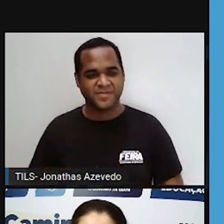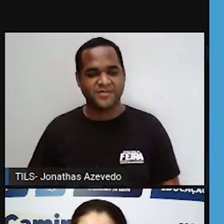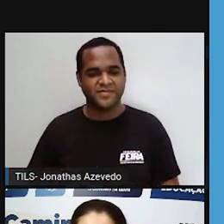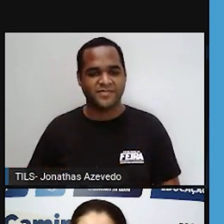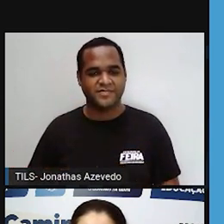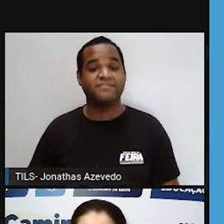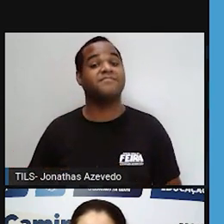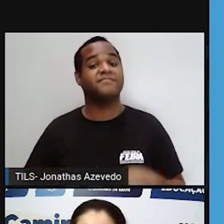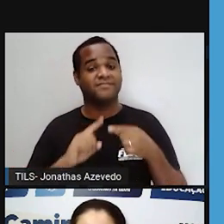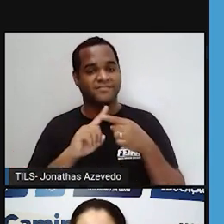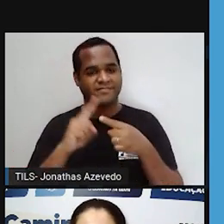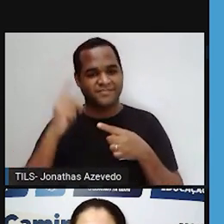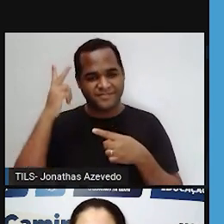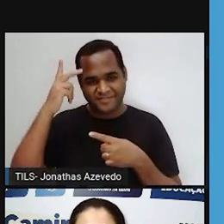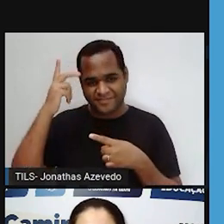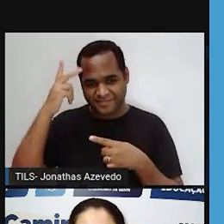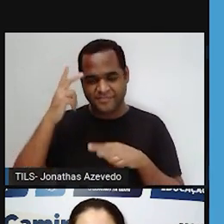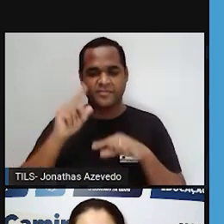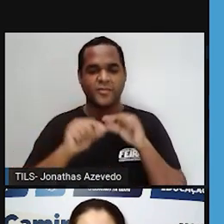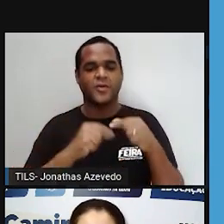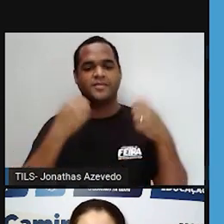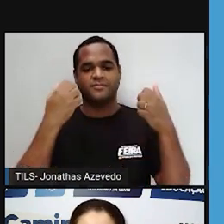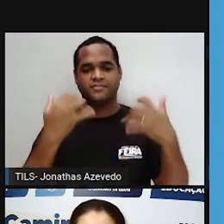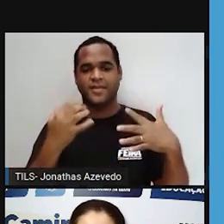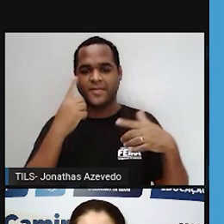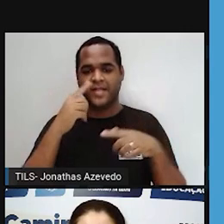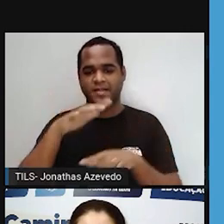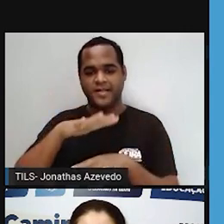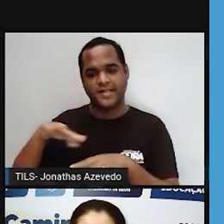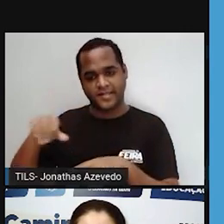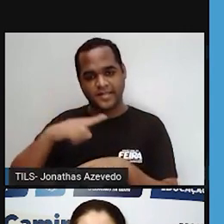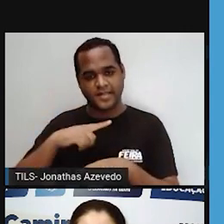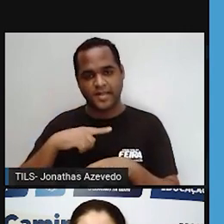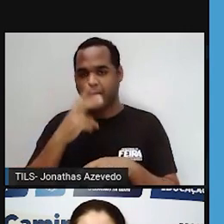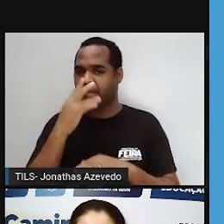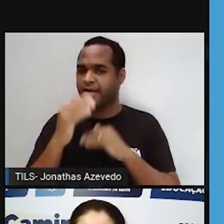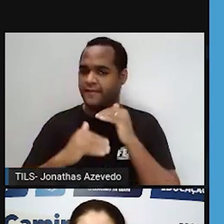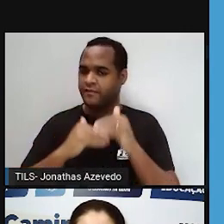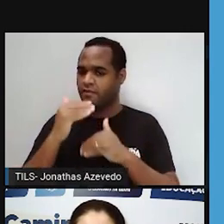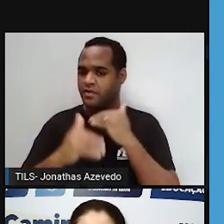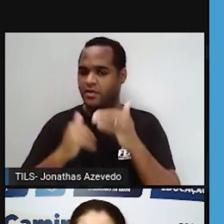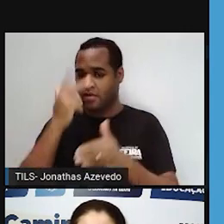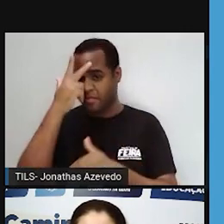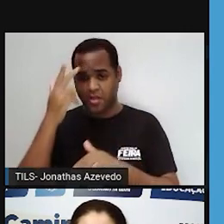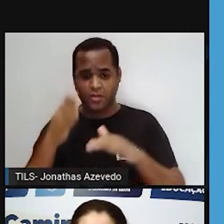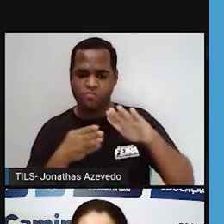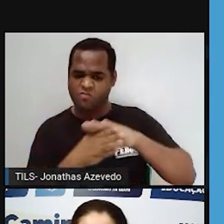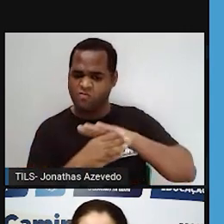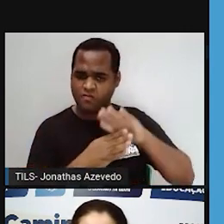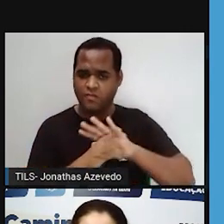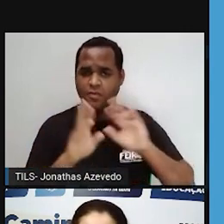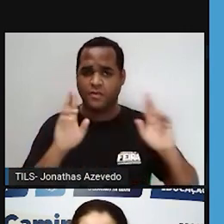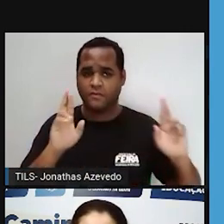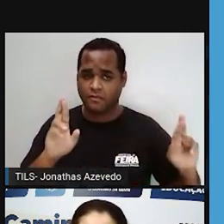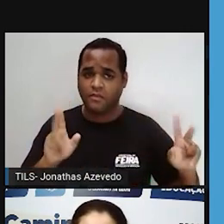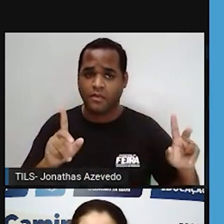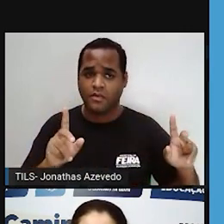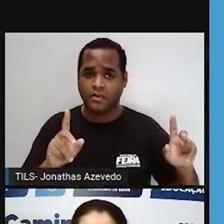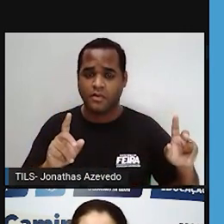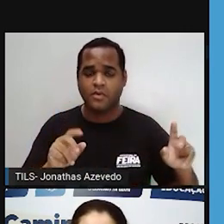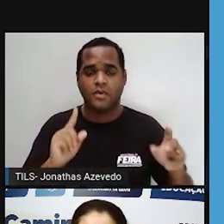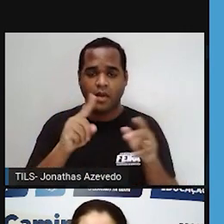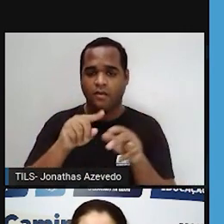Os ecossistemas naturais são aqueles espaços que se desenvolveram sem intervenção humana. A diversidade em